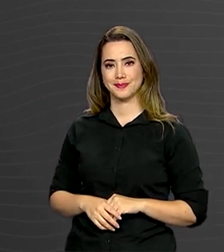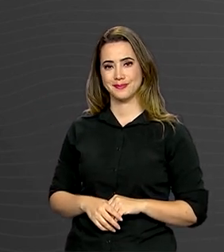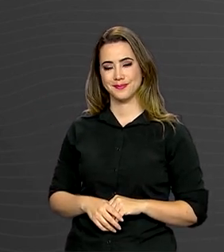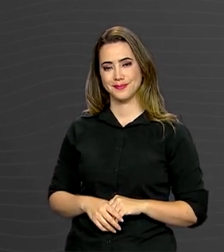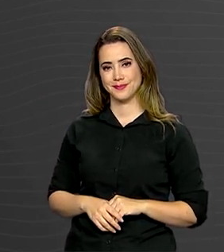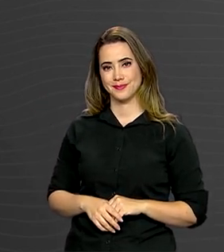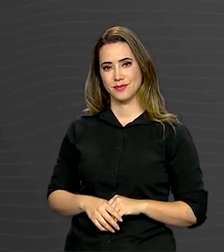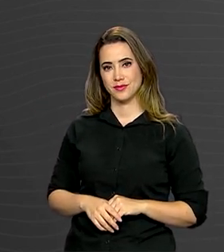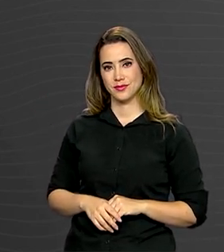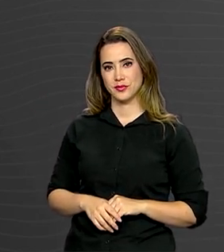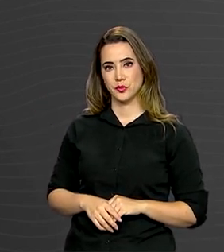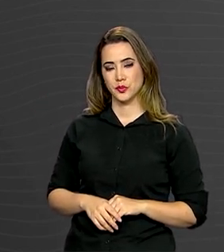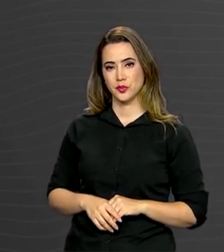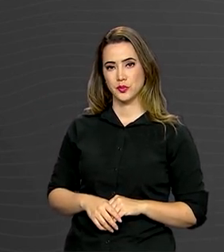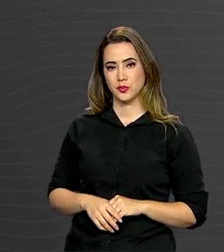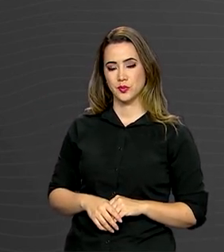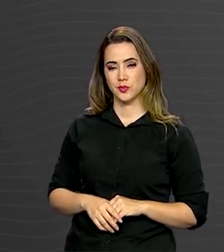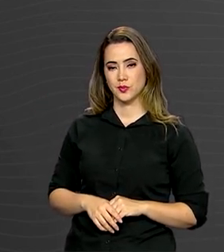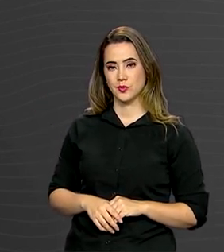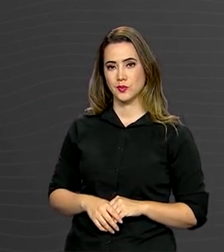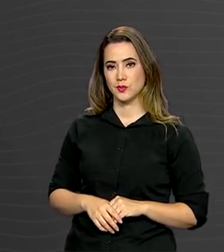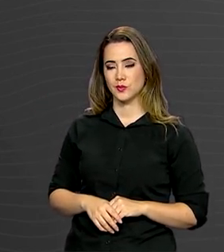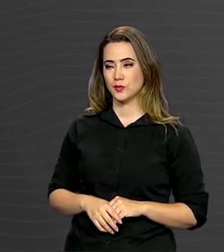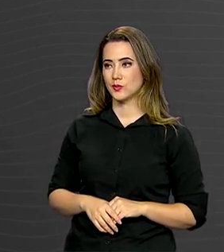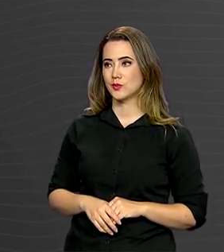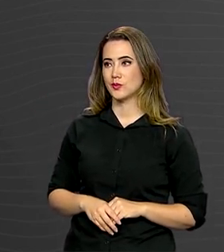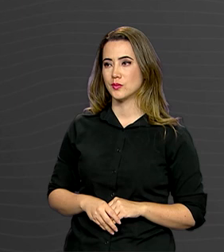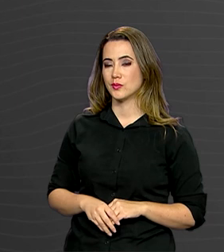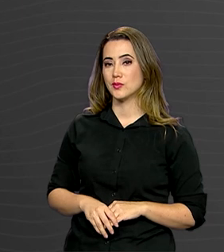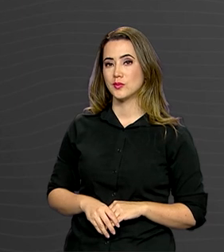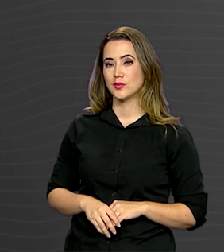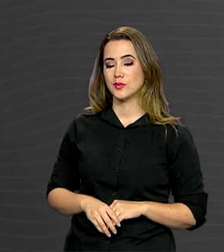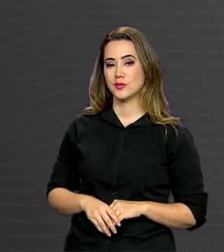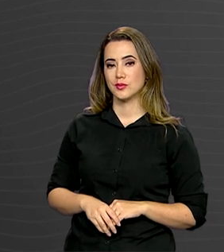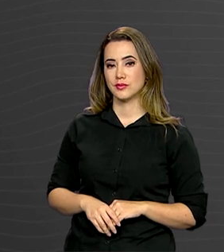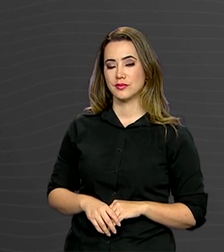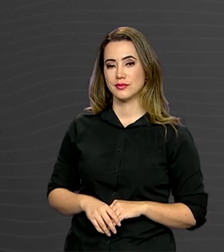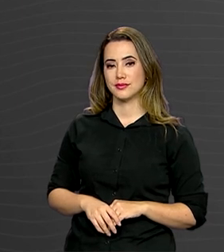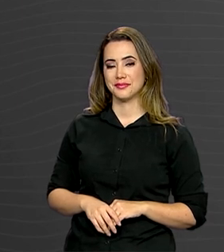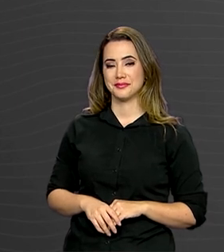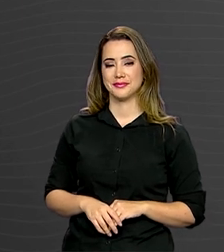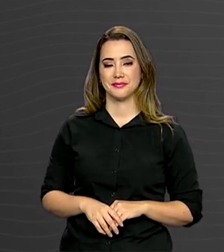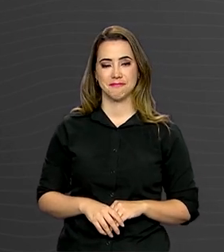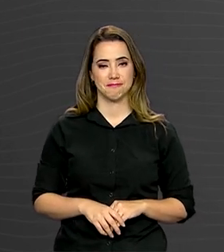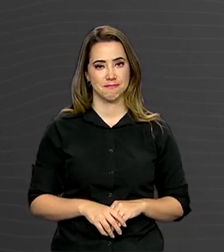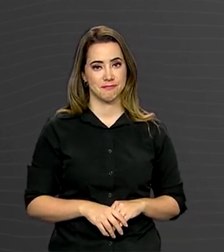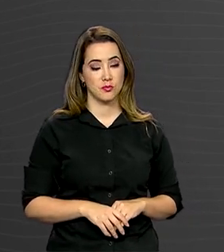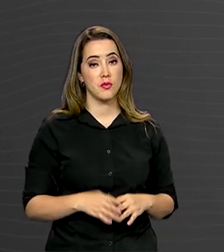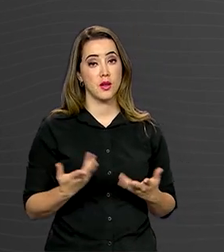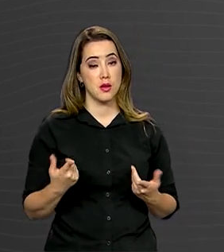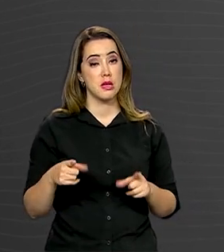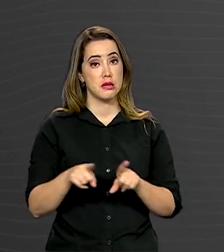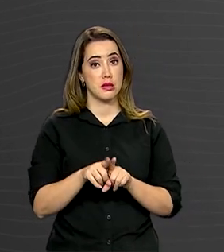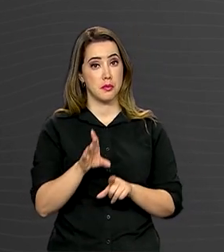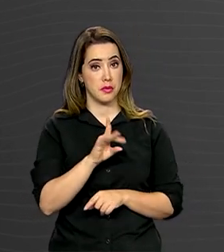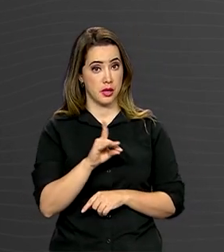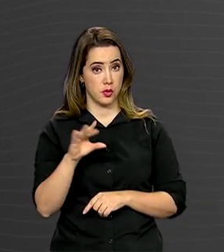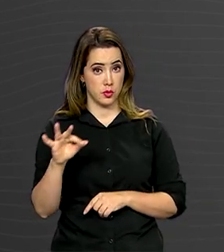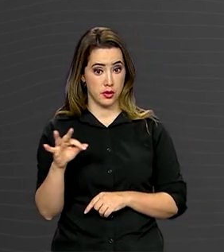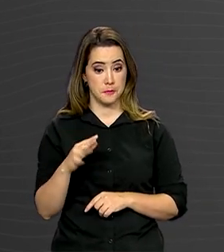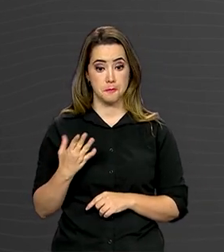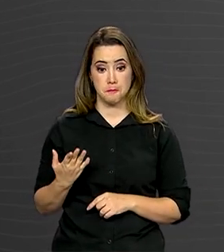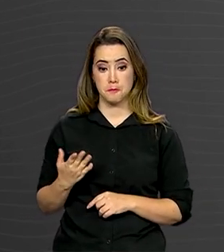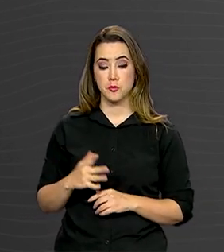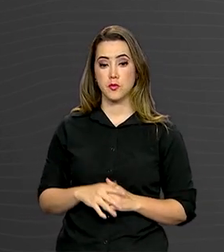Pernambuco, Roraima, Tocantins, São Paulo, Paraná e Rio Grande do Sul, além do Distrito Federal.